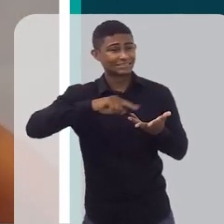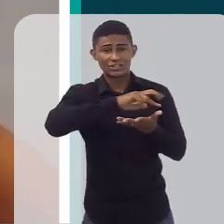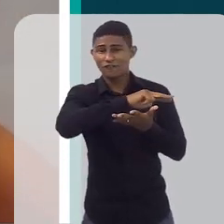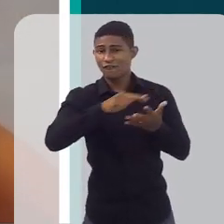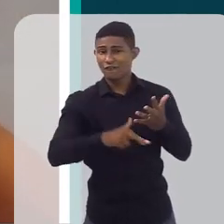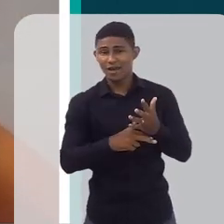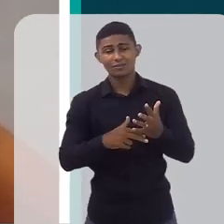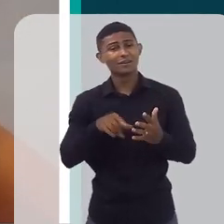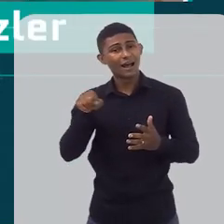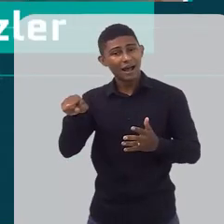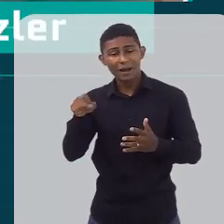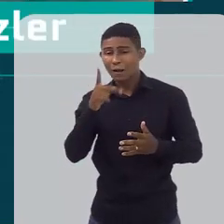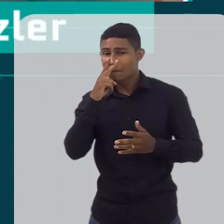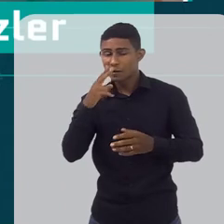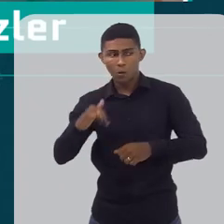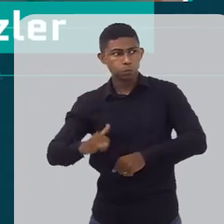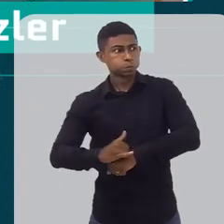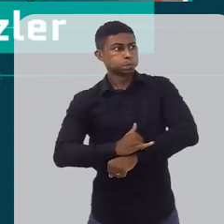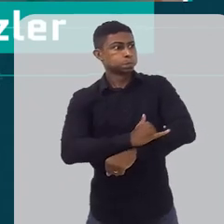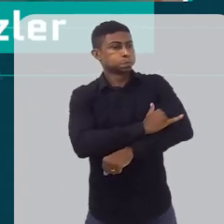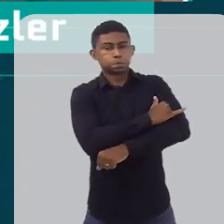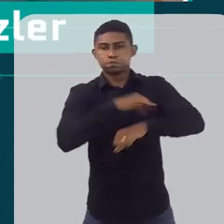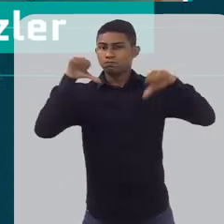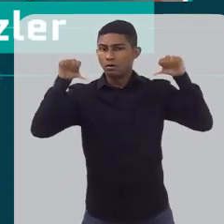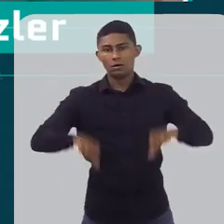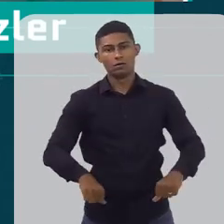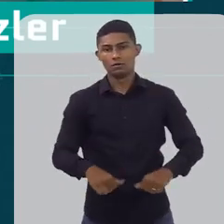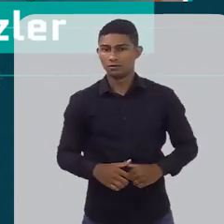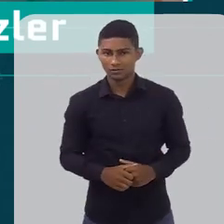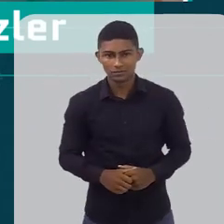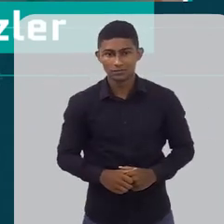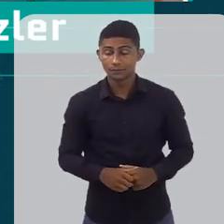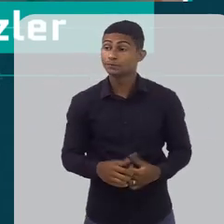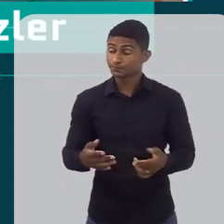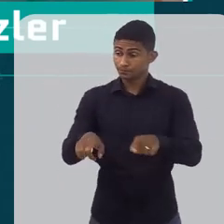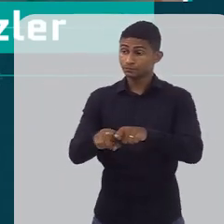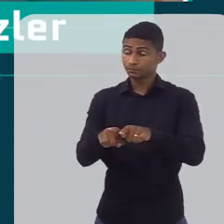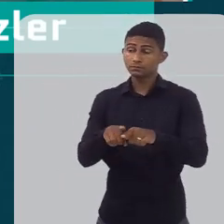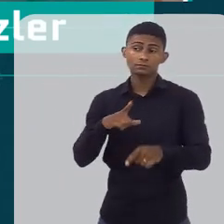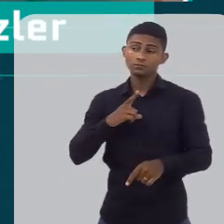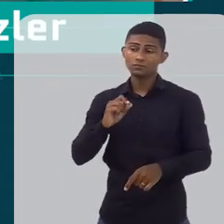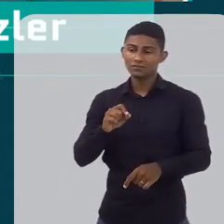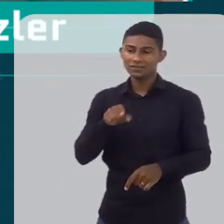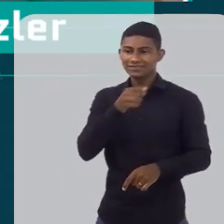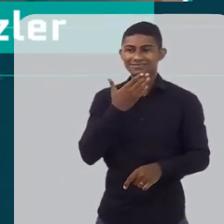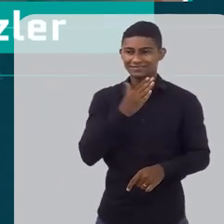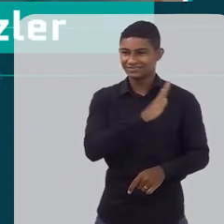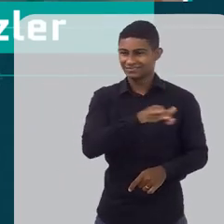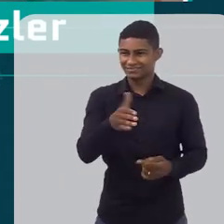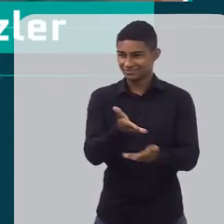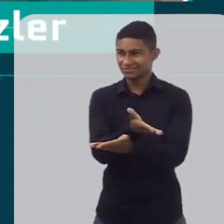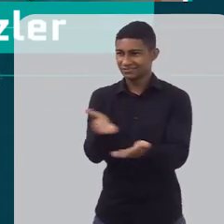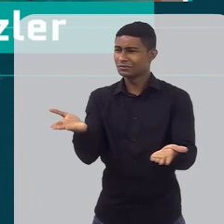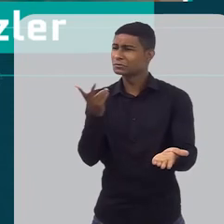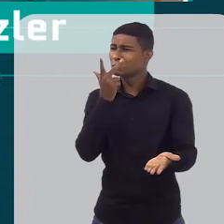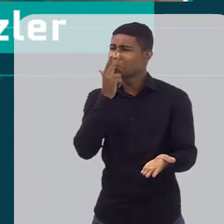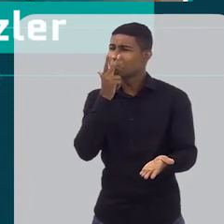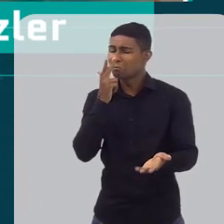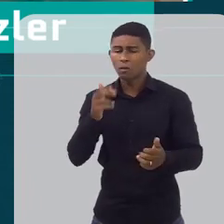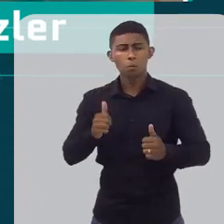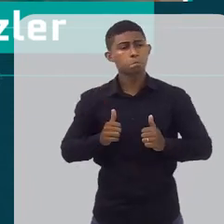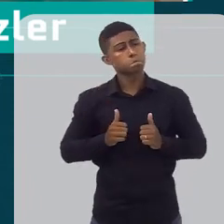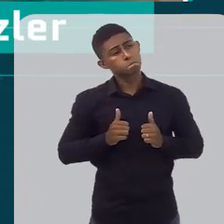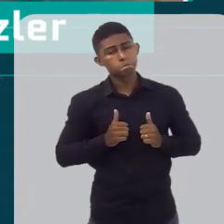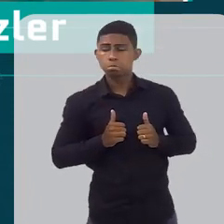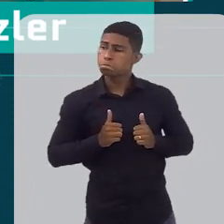desenvolvimento da obesidade. E tem a questão também do sedentarismo da criança, né? Tem criança que só fica